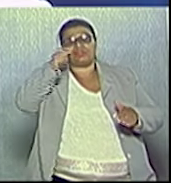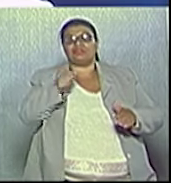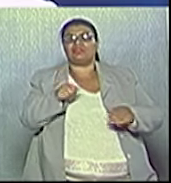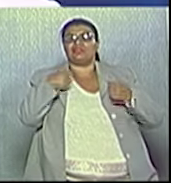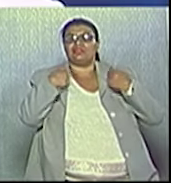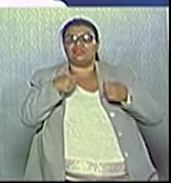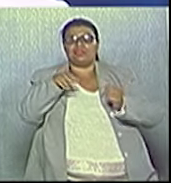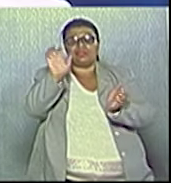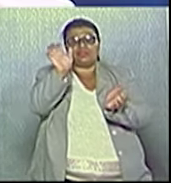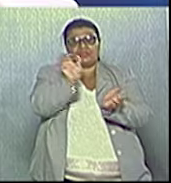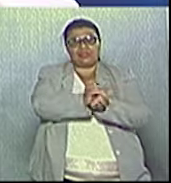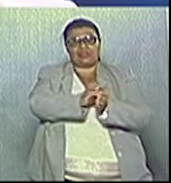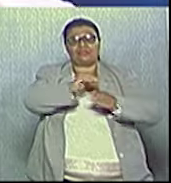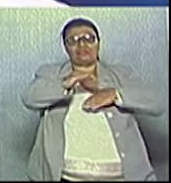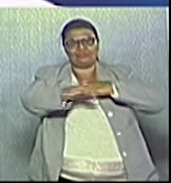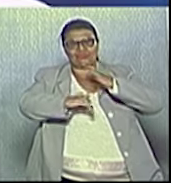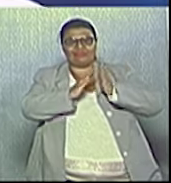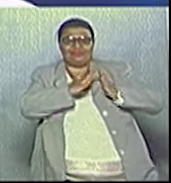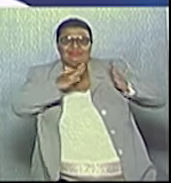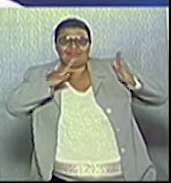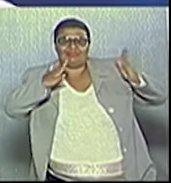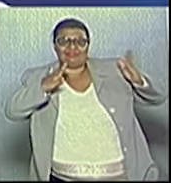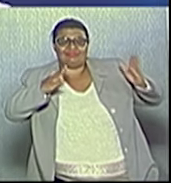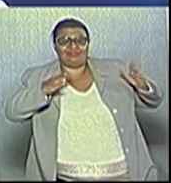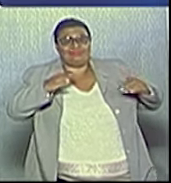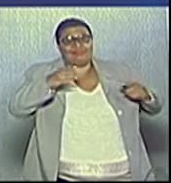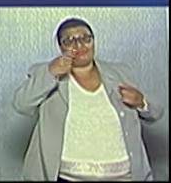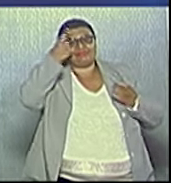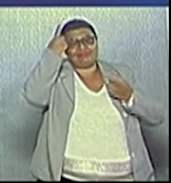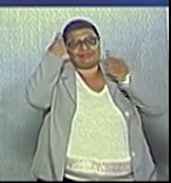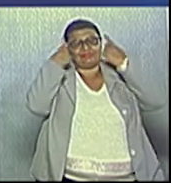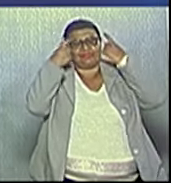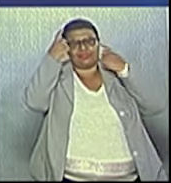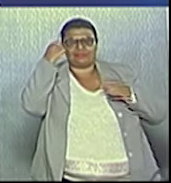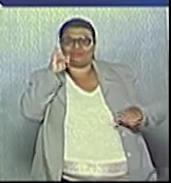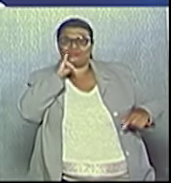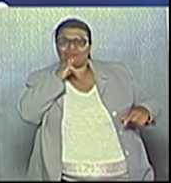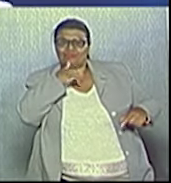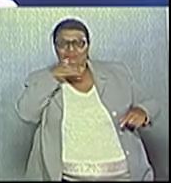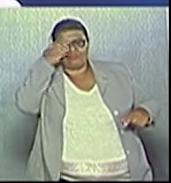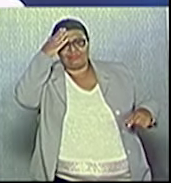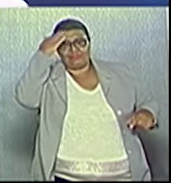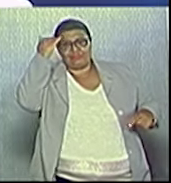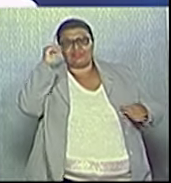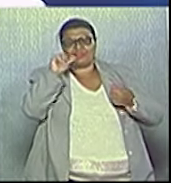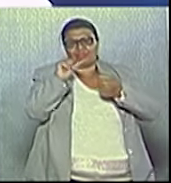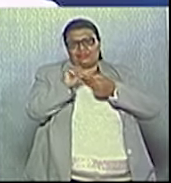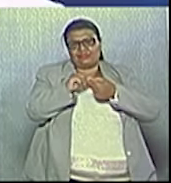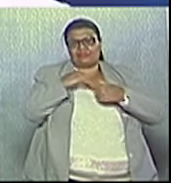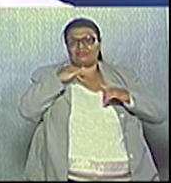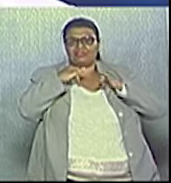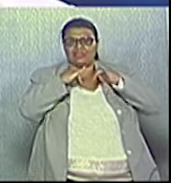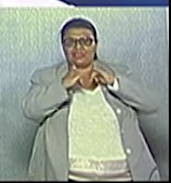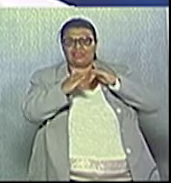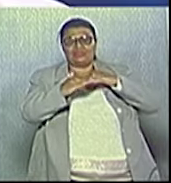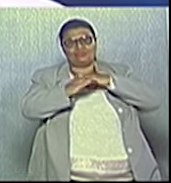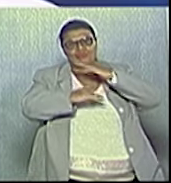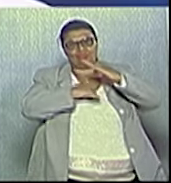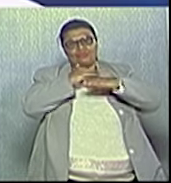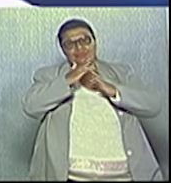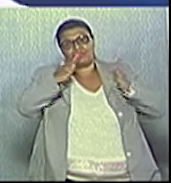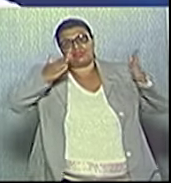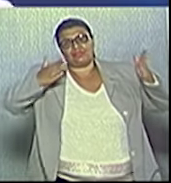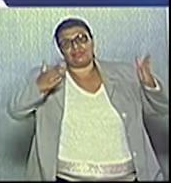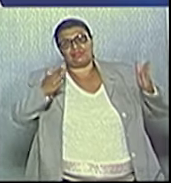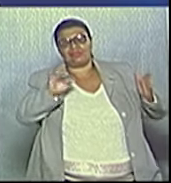Jacareí precisa crescer. E muitas vezes me aborrece saber que estamos falando de grandes obras e que, por exemplo, os